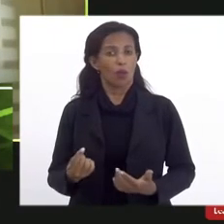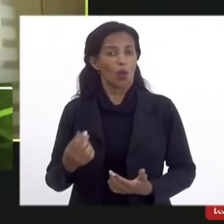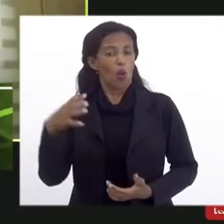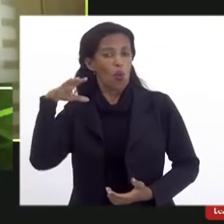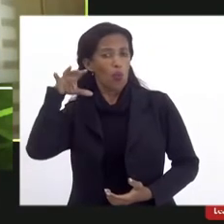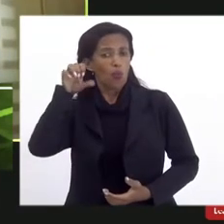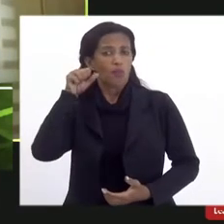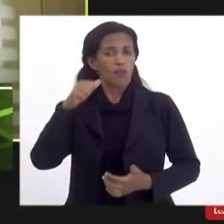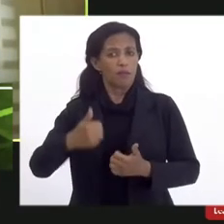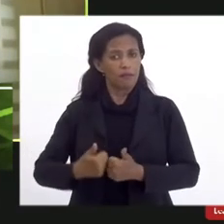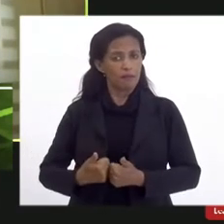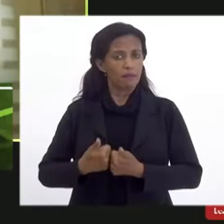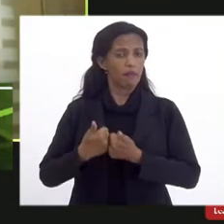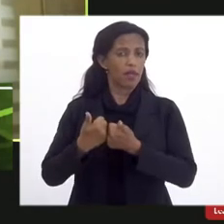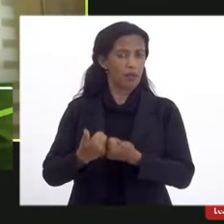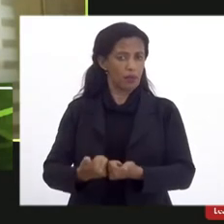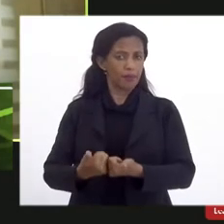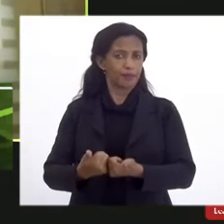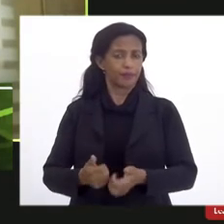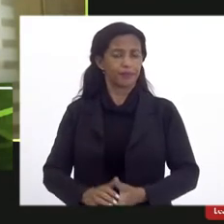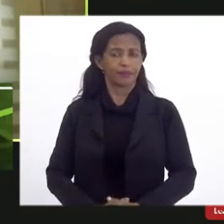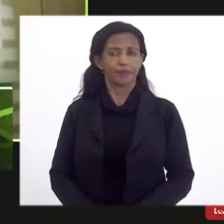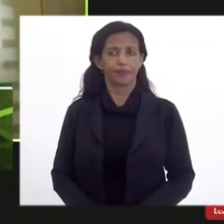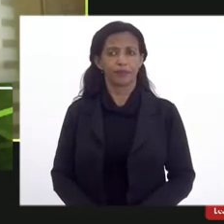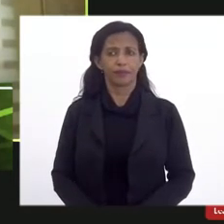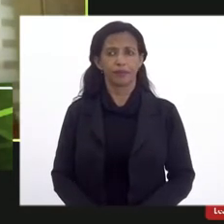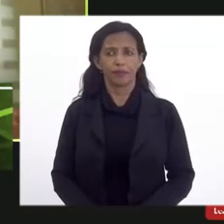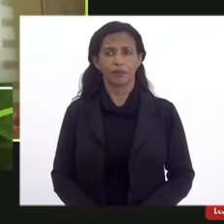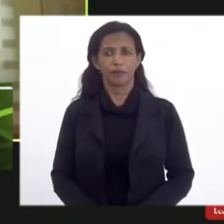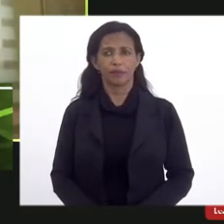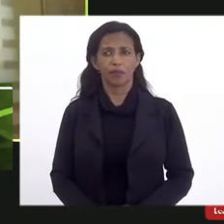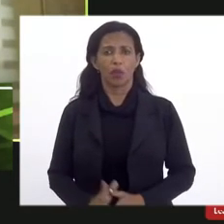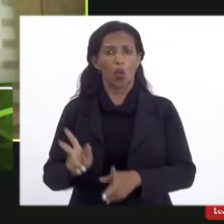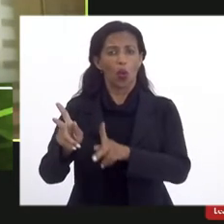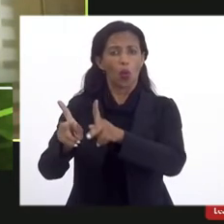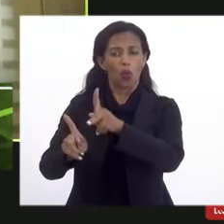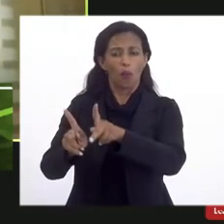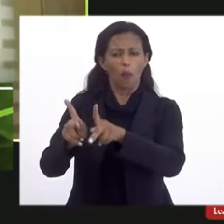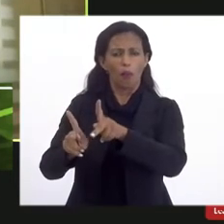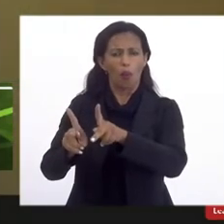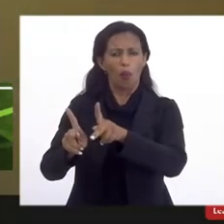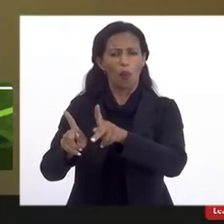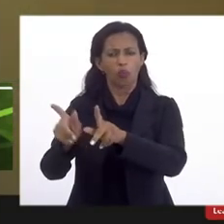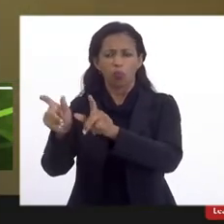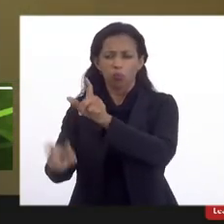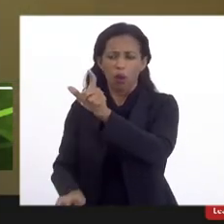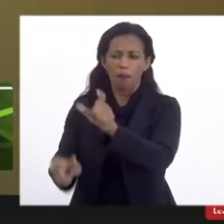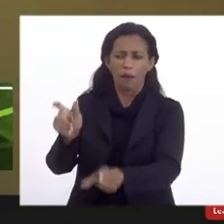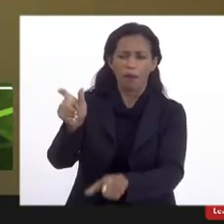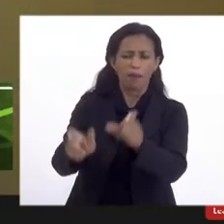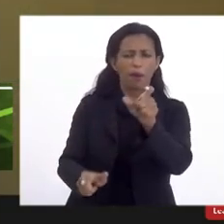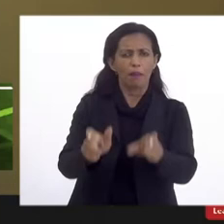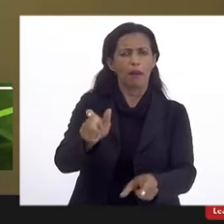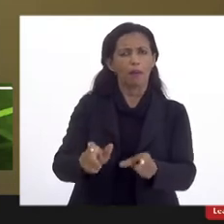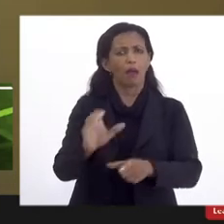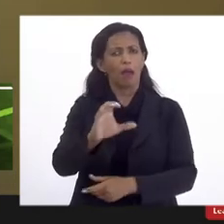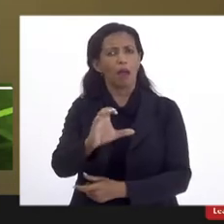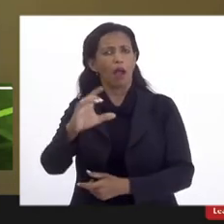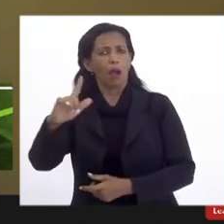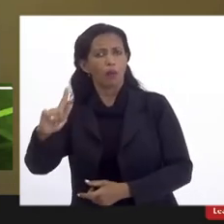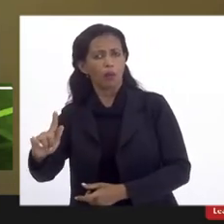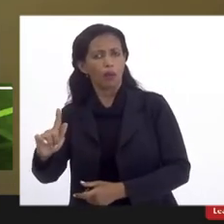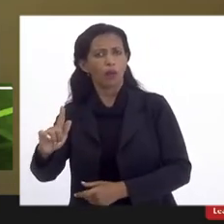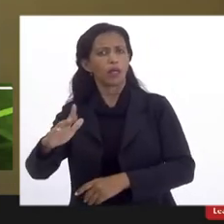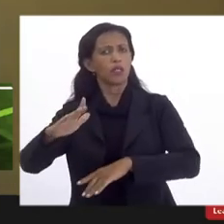o povo de Campo Grande, principalmente a classe empresarial, que mais